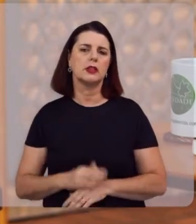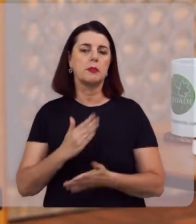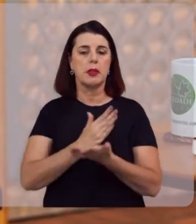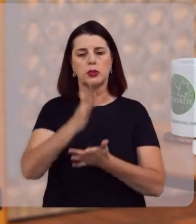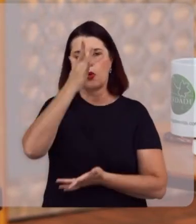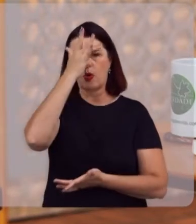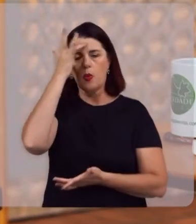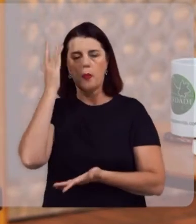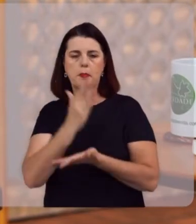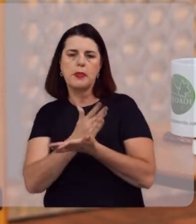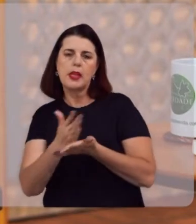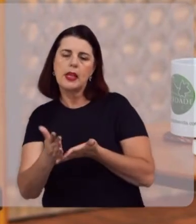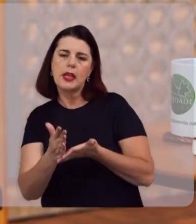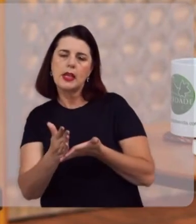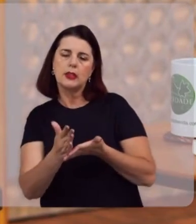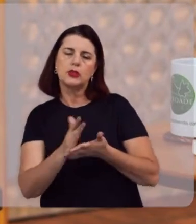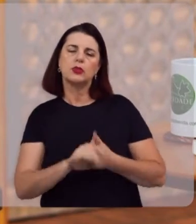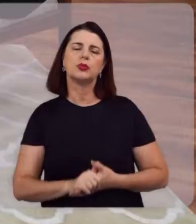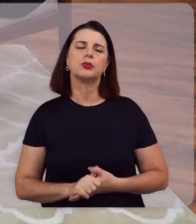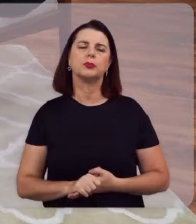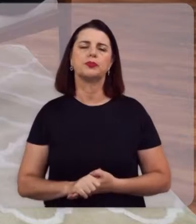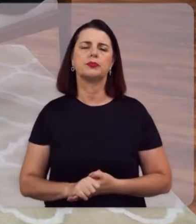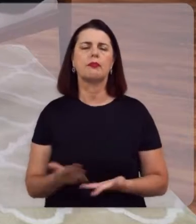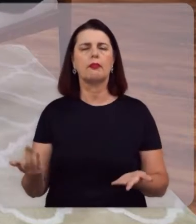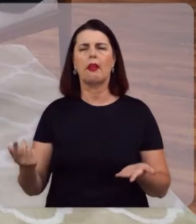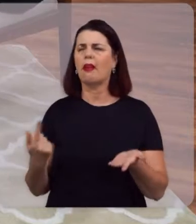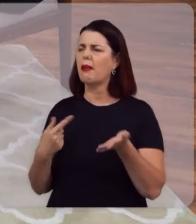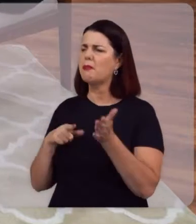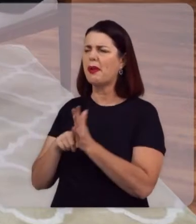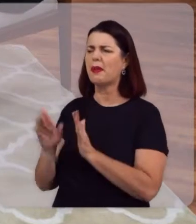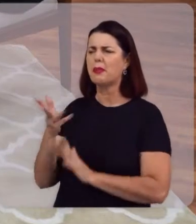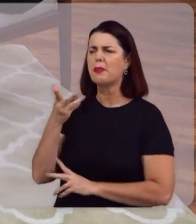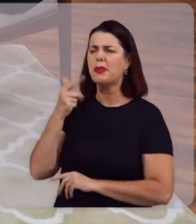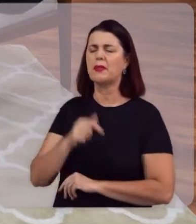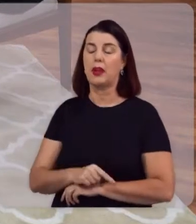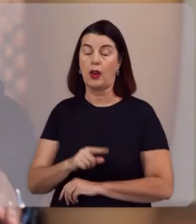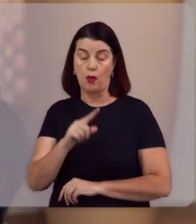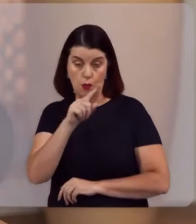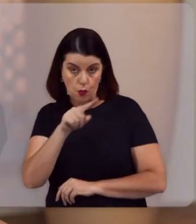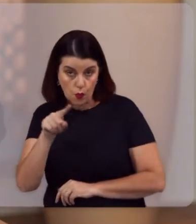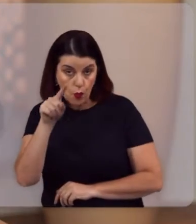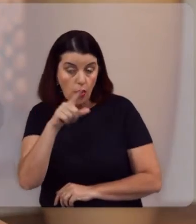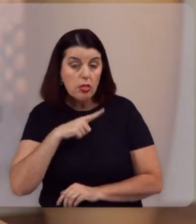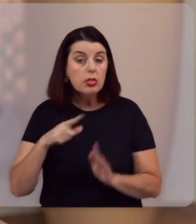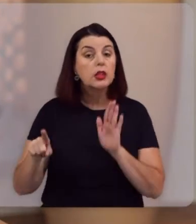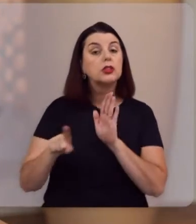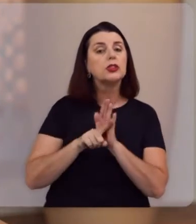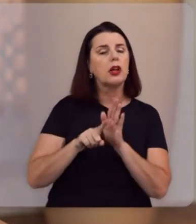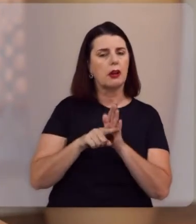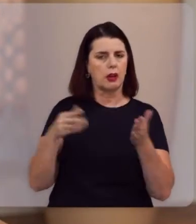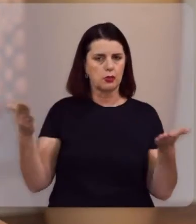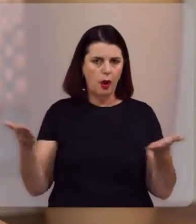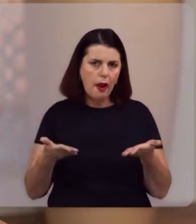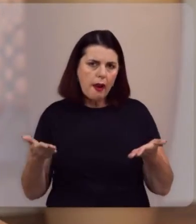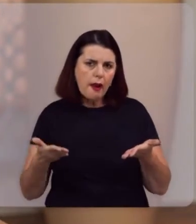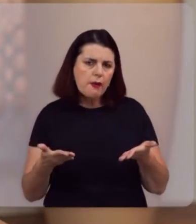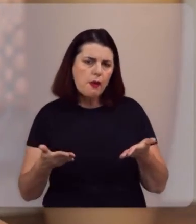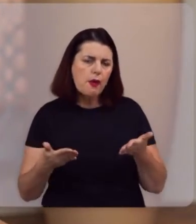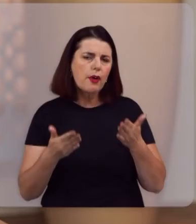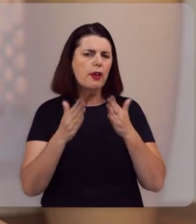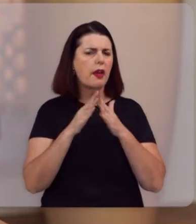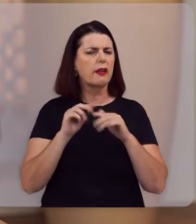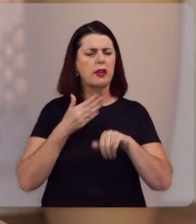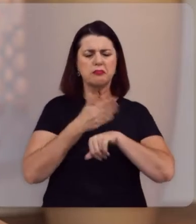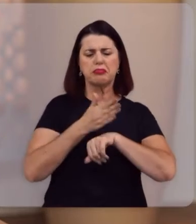aquele que está dando seus primeiros passos na fé pudesse começar? Que pergunta maravilhosa! Se você está chegando na igreja agora